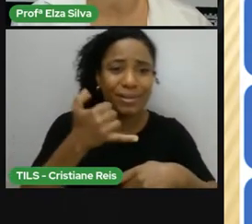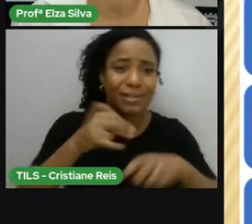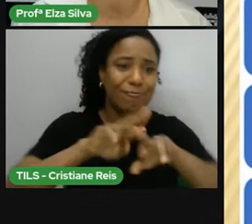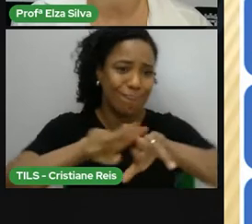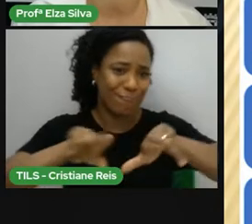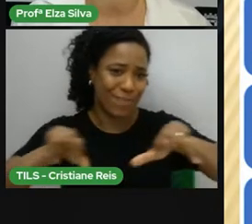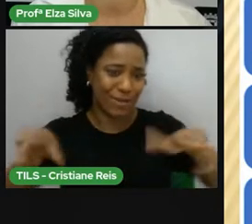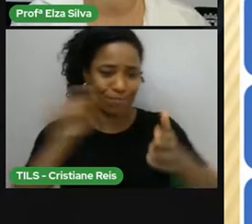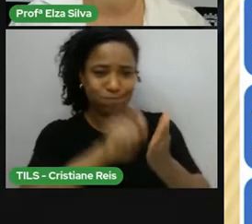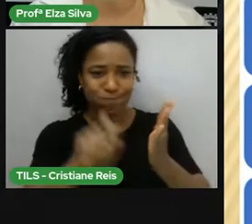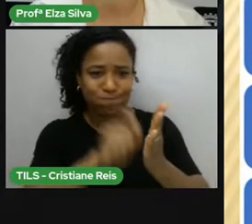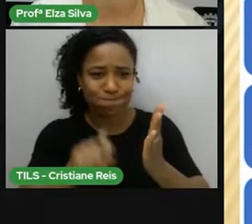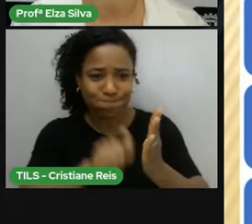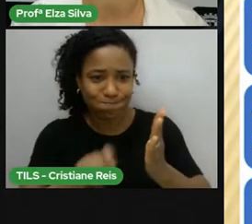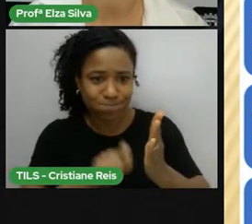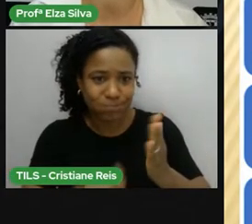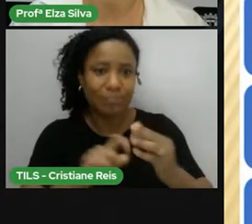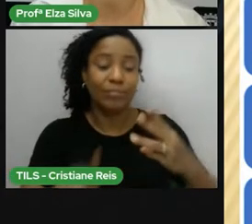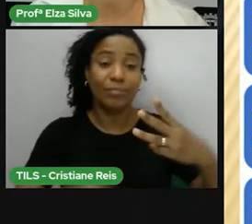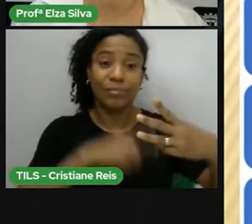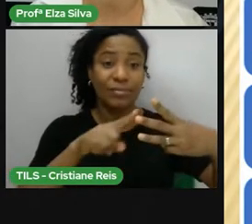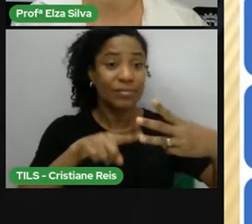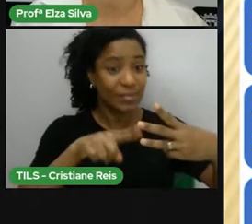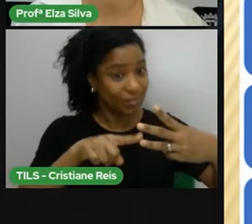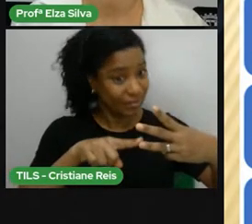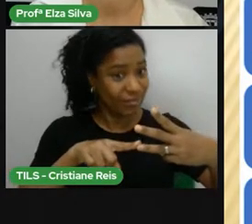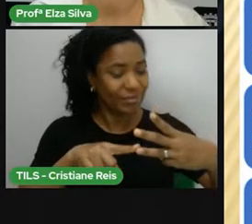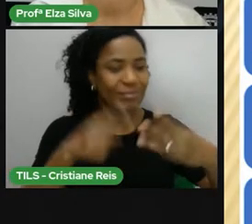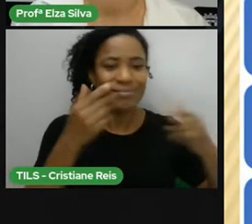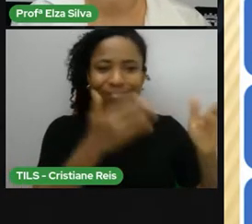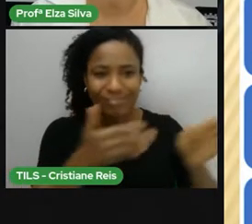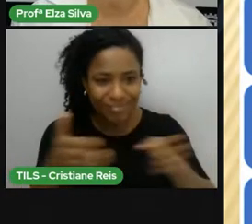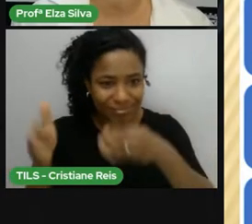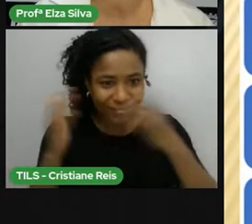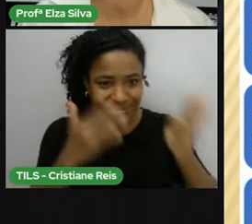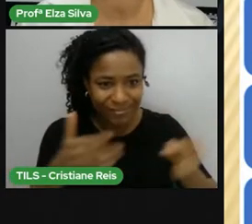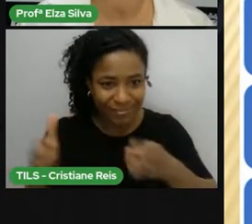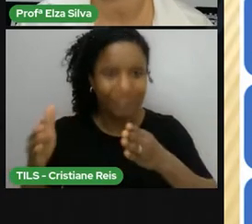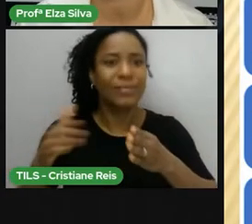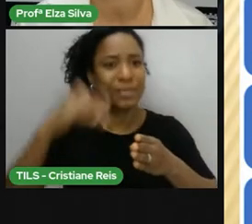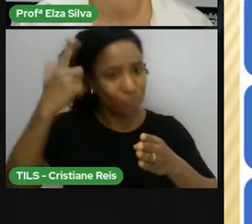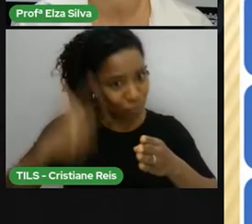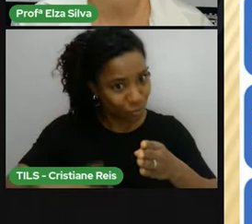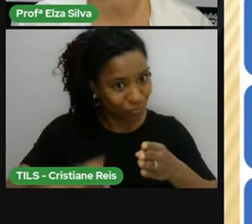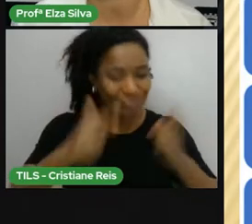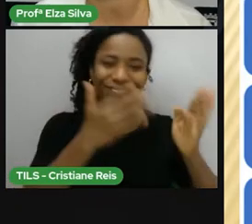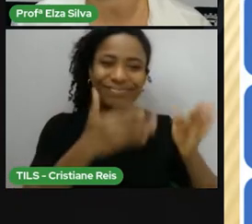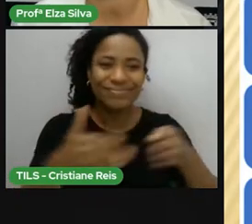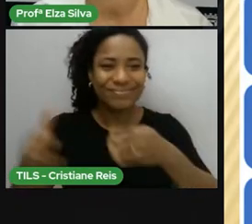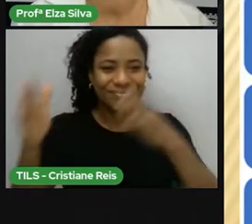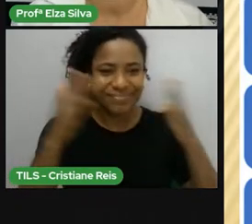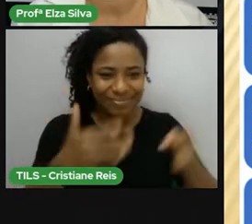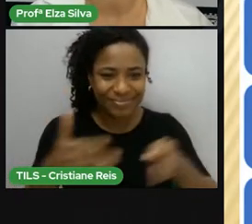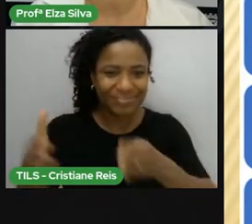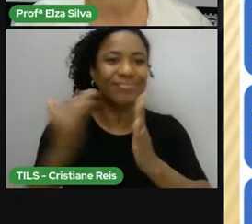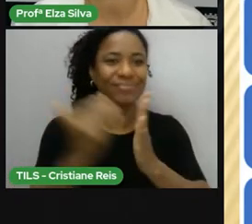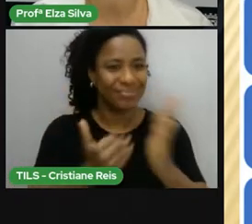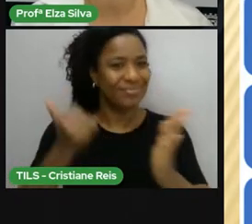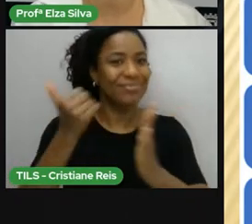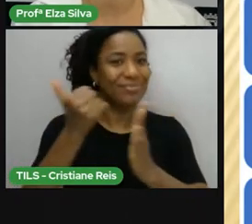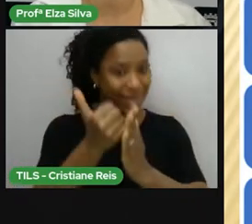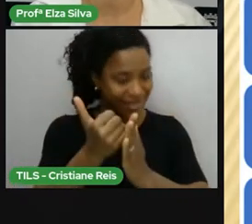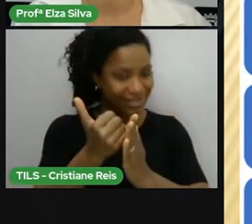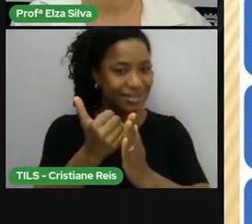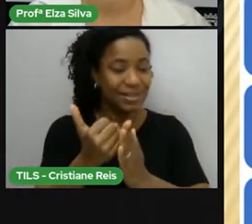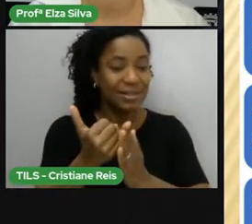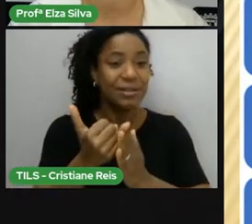Assista esta aula mais de uma vez. Quanto mais você assisti-la, mais você vai